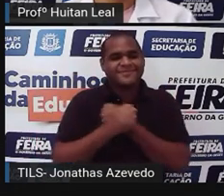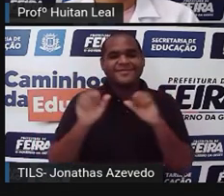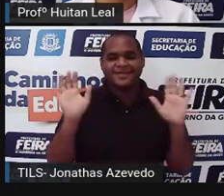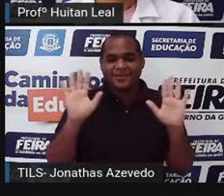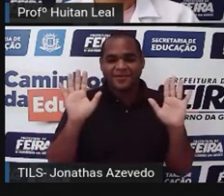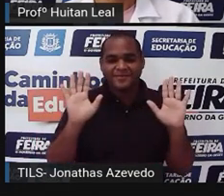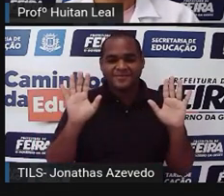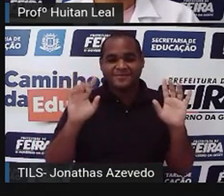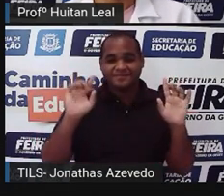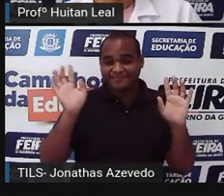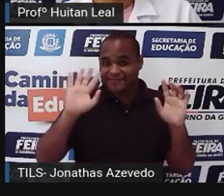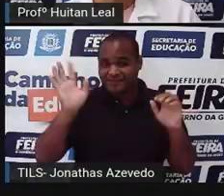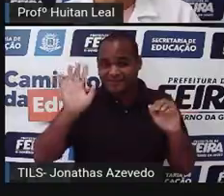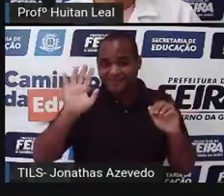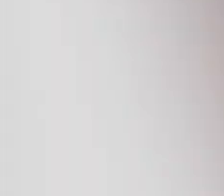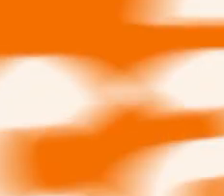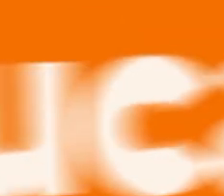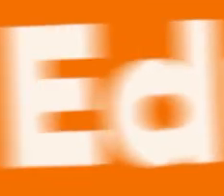a próxima. Tchau, tchau.